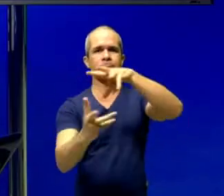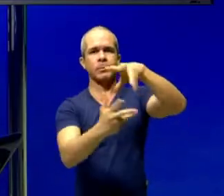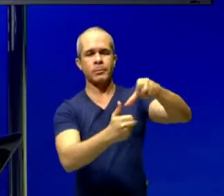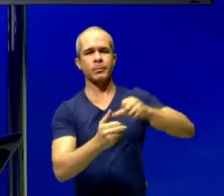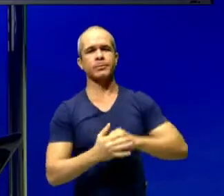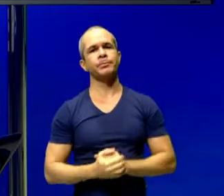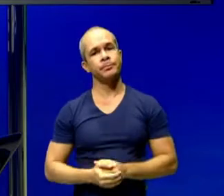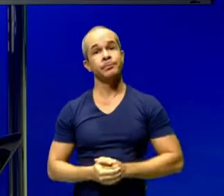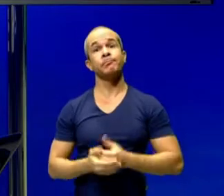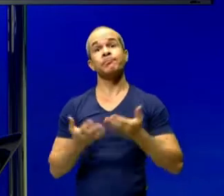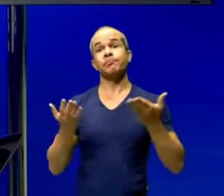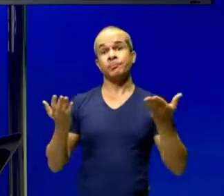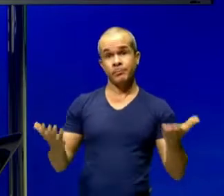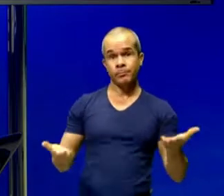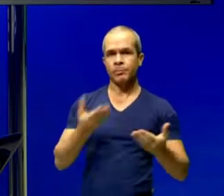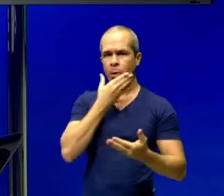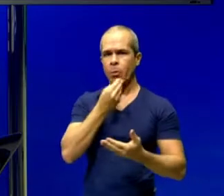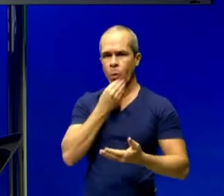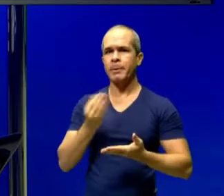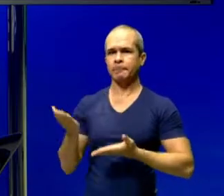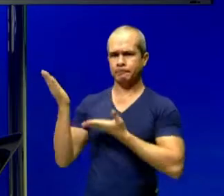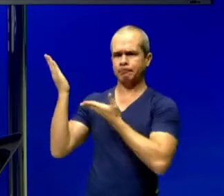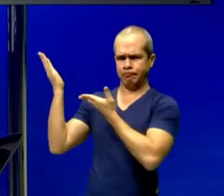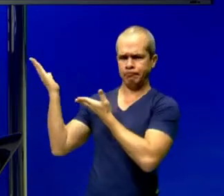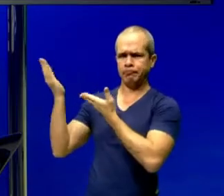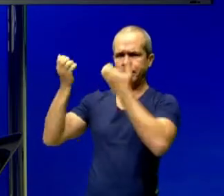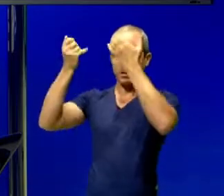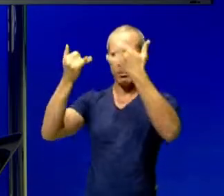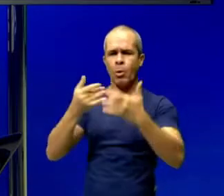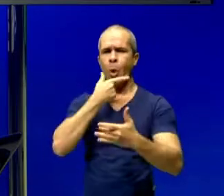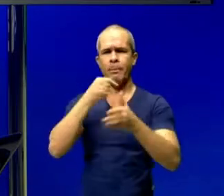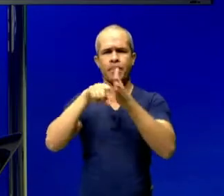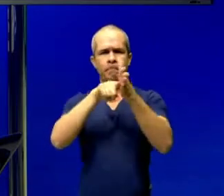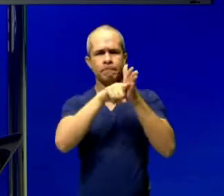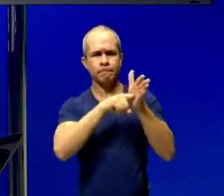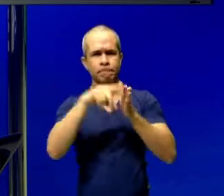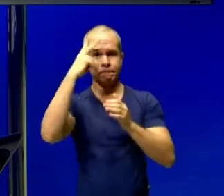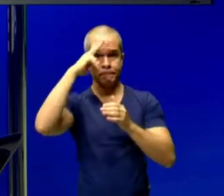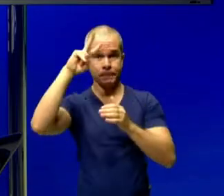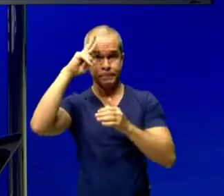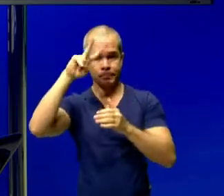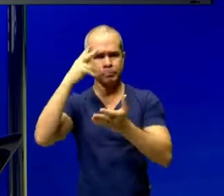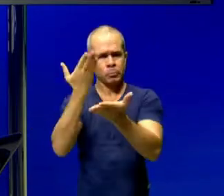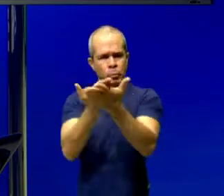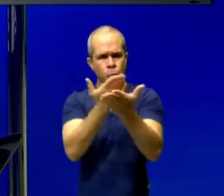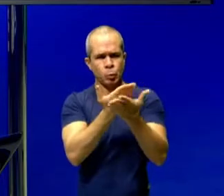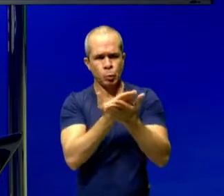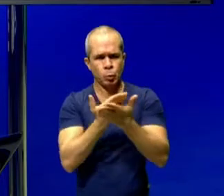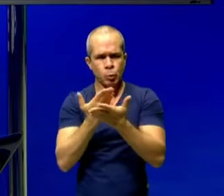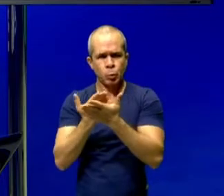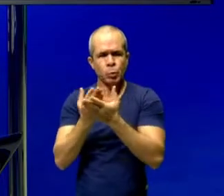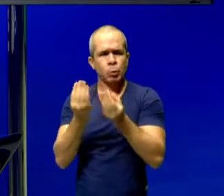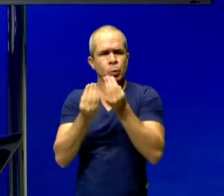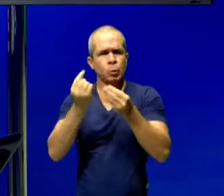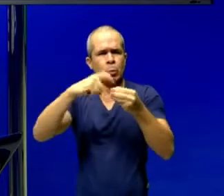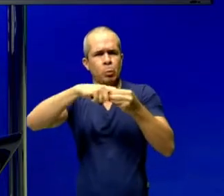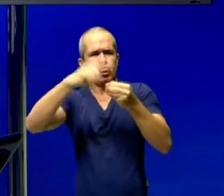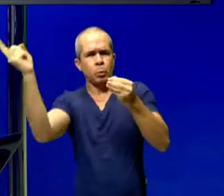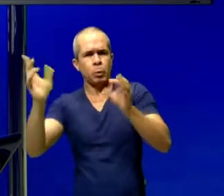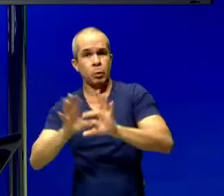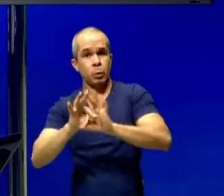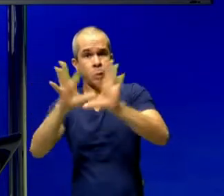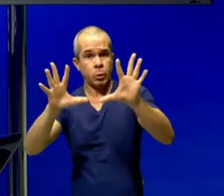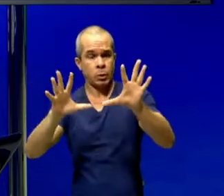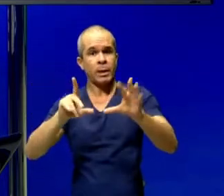veja, o Erick Robesbaum, esse importante historiador, ele estuda esses processos de descolonização